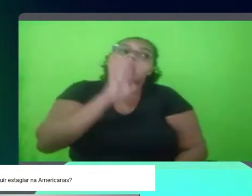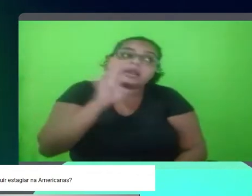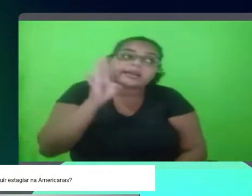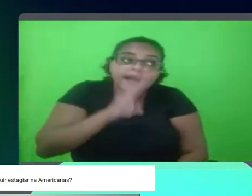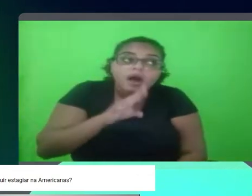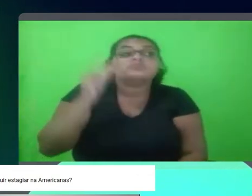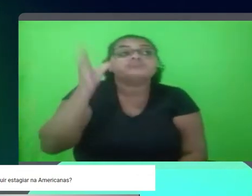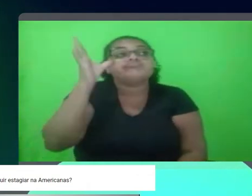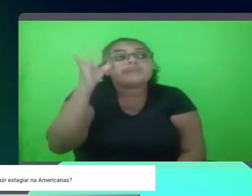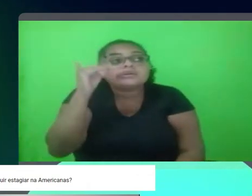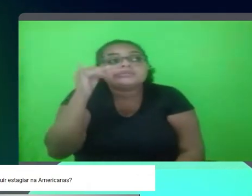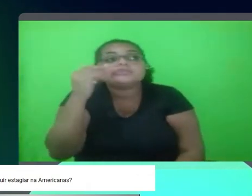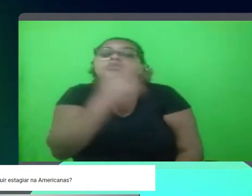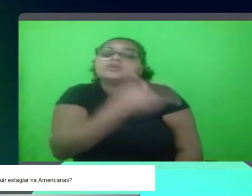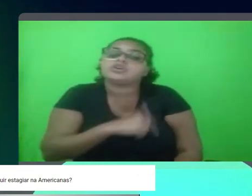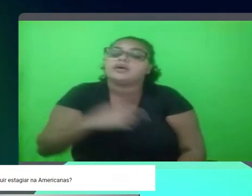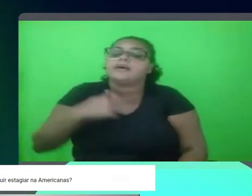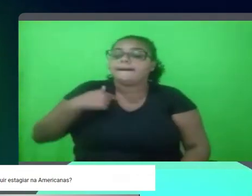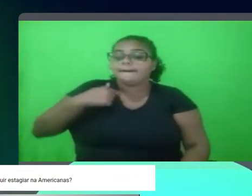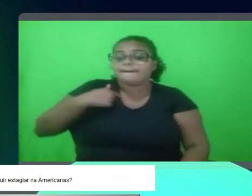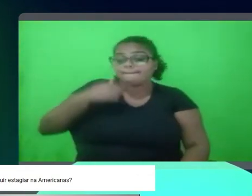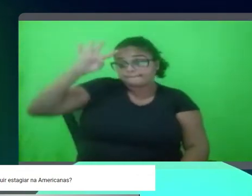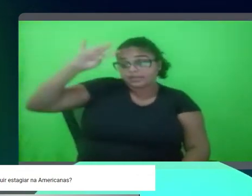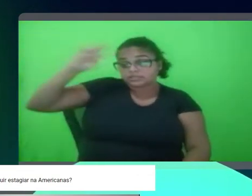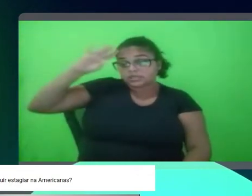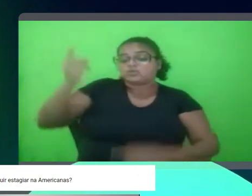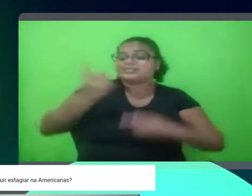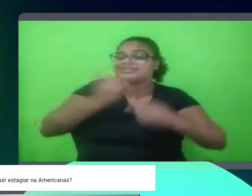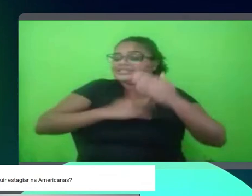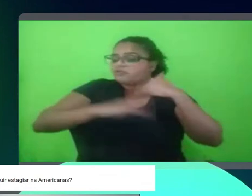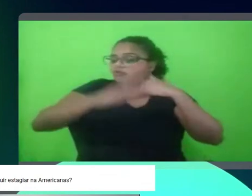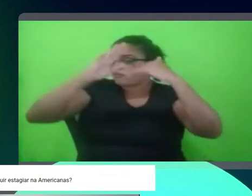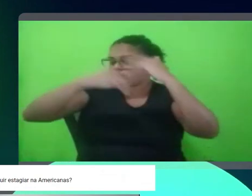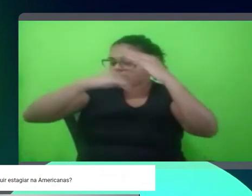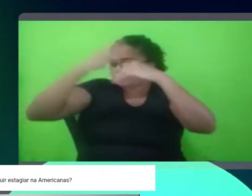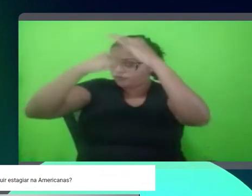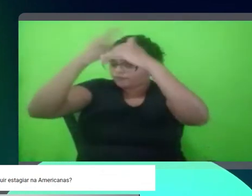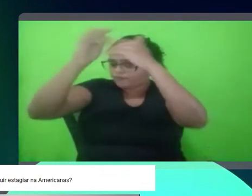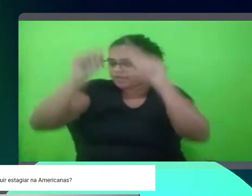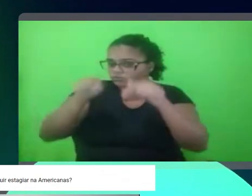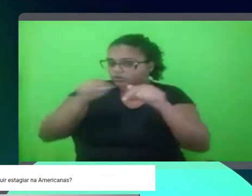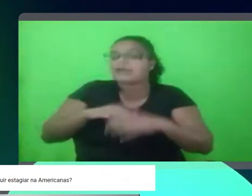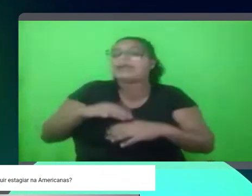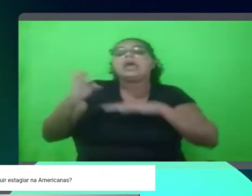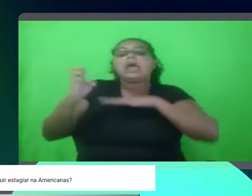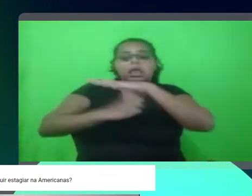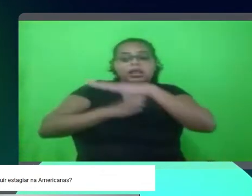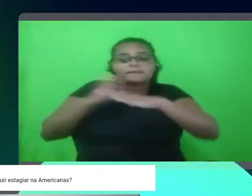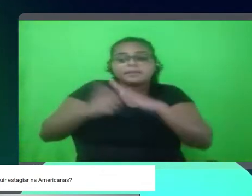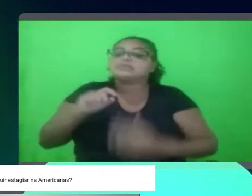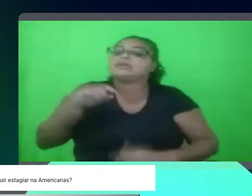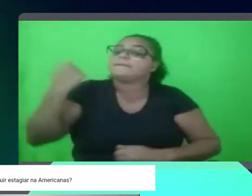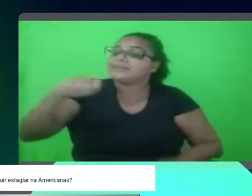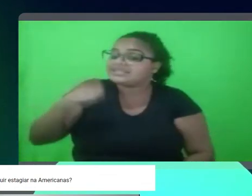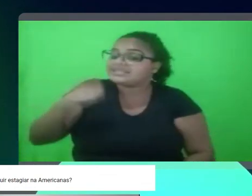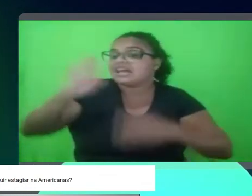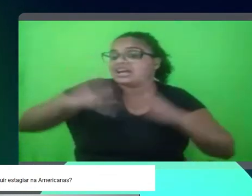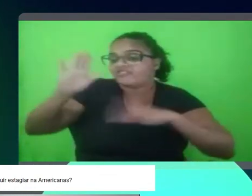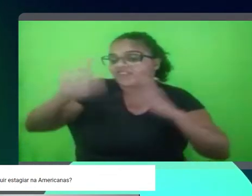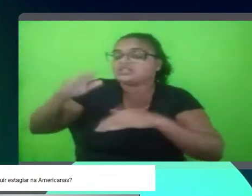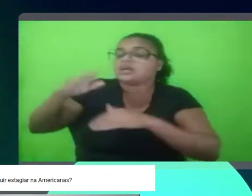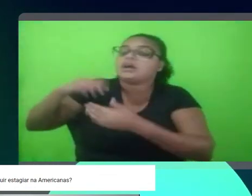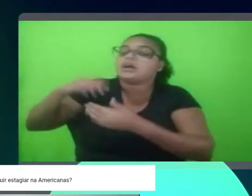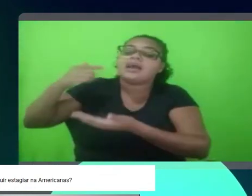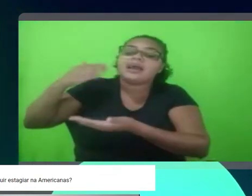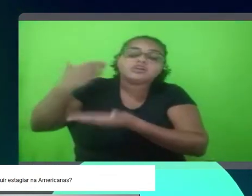lá é legal, né, isso pensando em desenvolvimento, tá, sim, pô, a empresa, aqui não, né, mas tem empresas que exigem inglês, então, pô, você